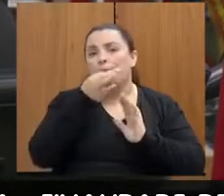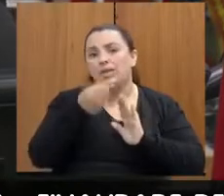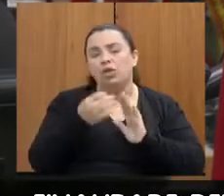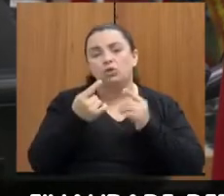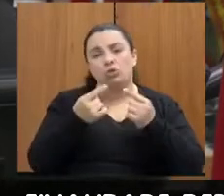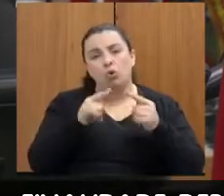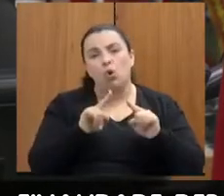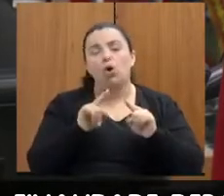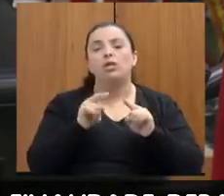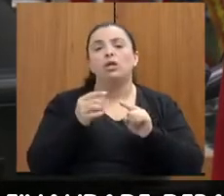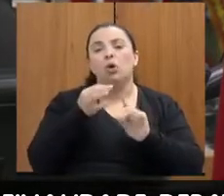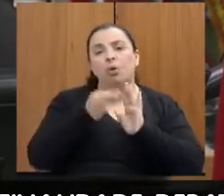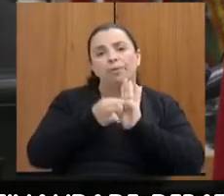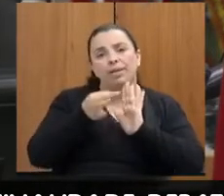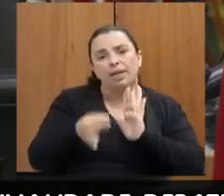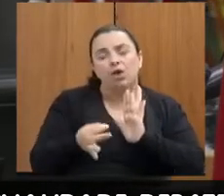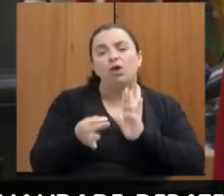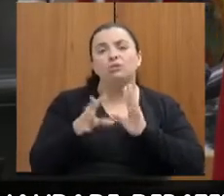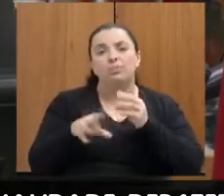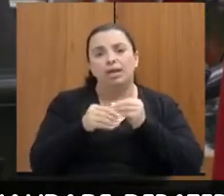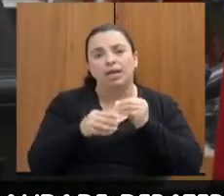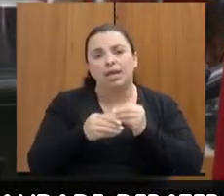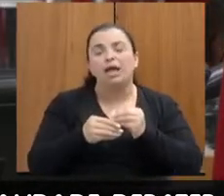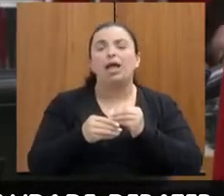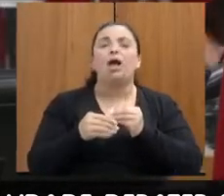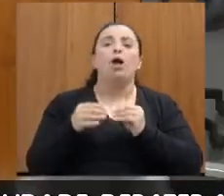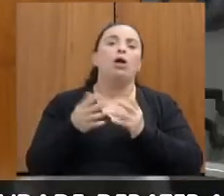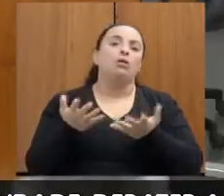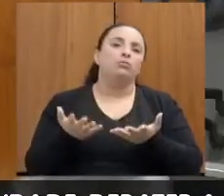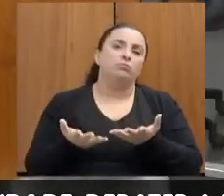modificações, estamos à disposição de todos. Obrigada.